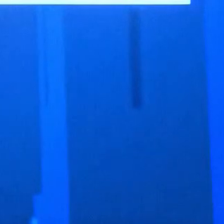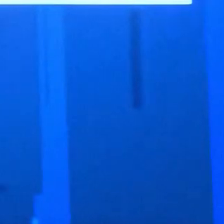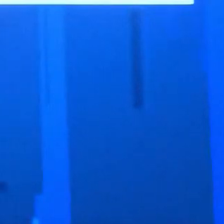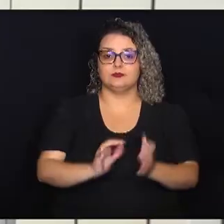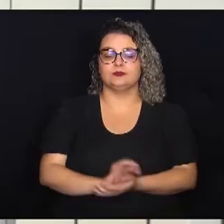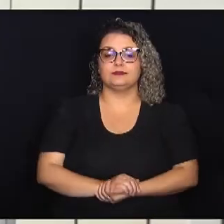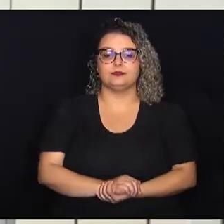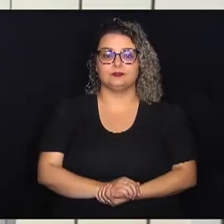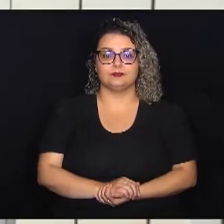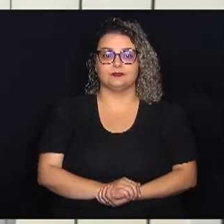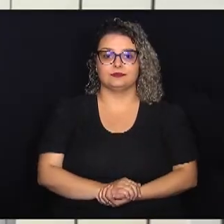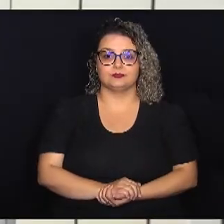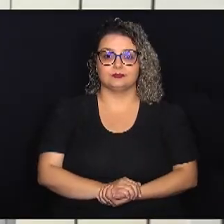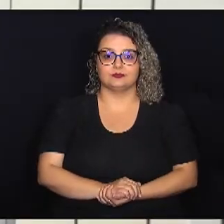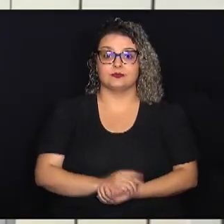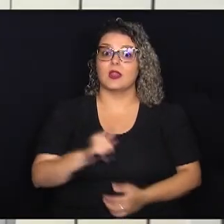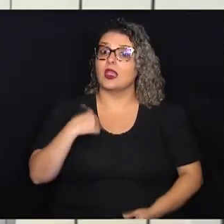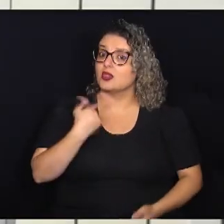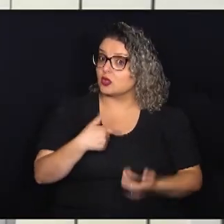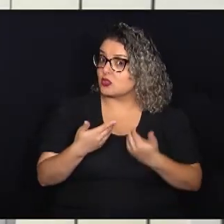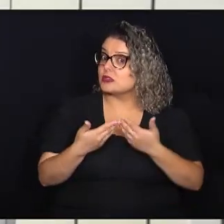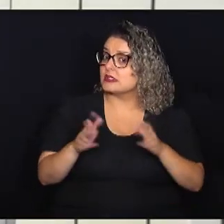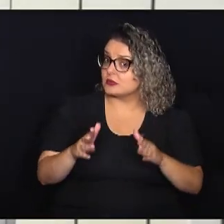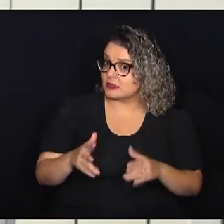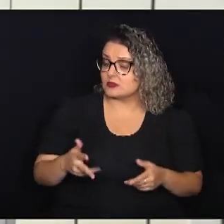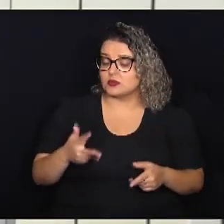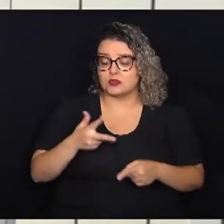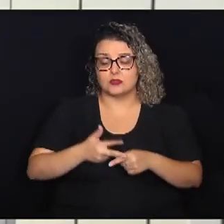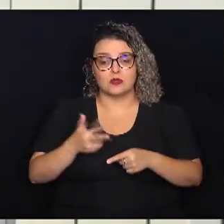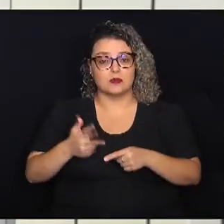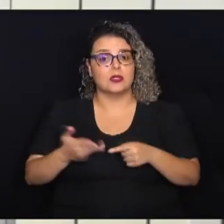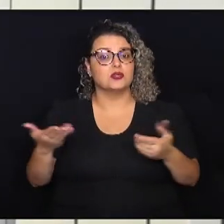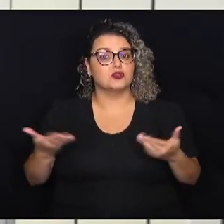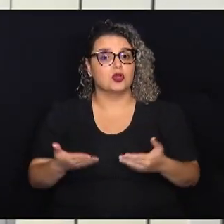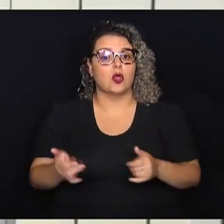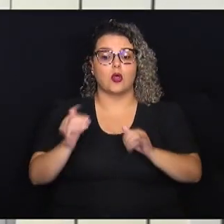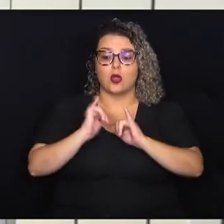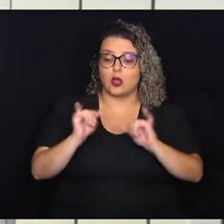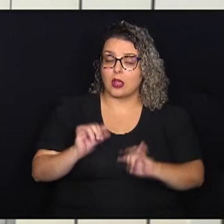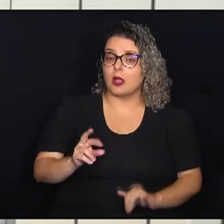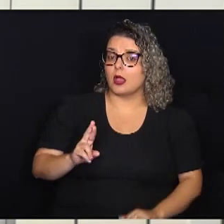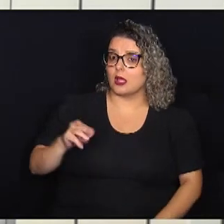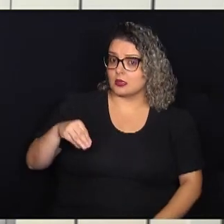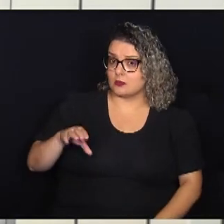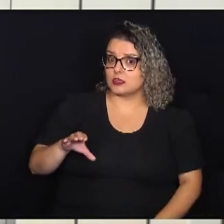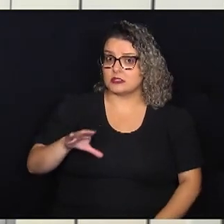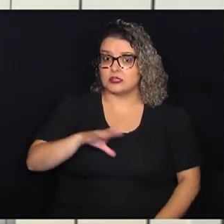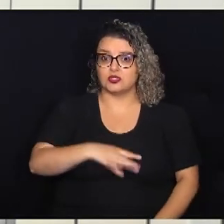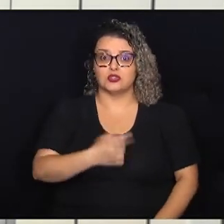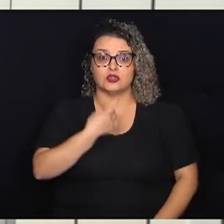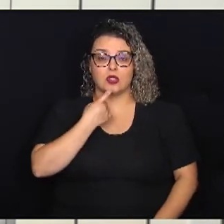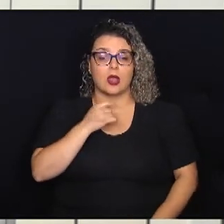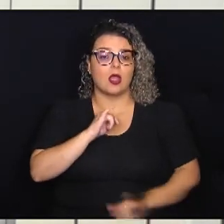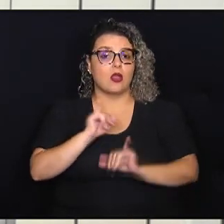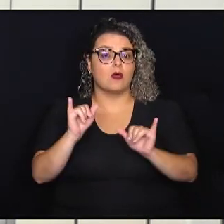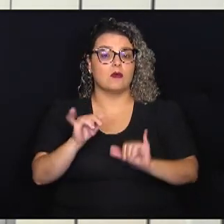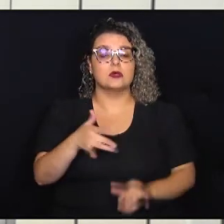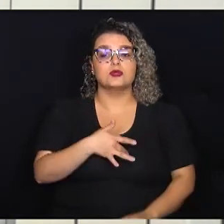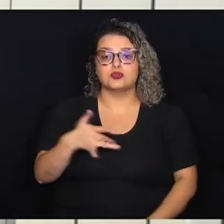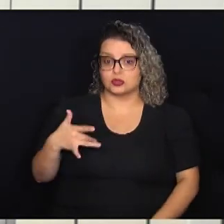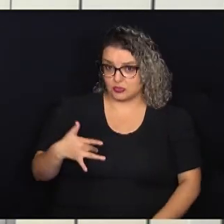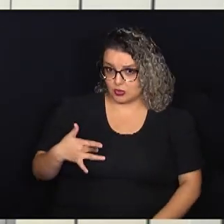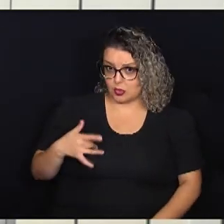E a gente abre a edição de hoje com as notícias da metrópole aqui de Campinas e falando sobre saúde.